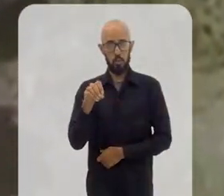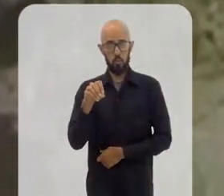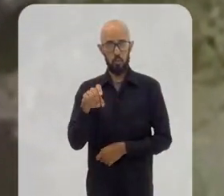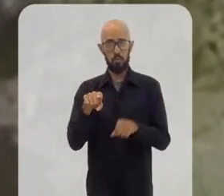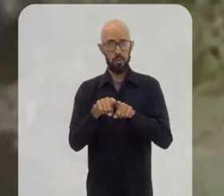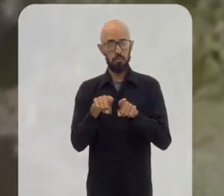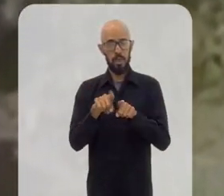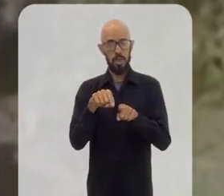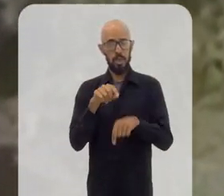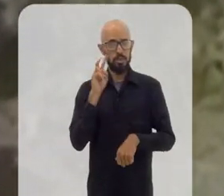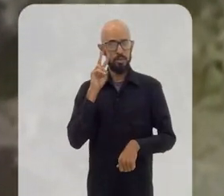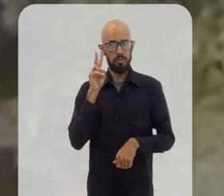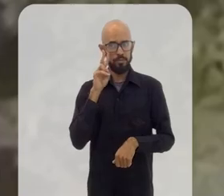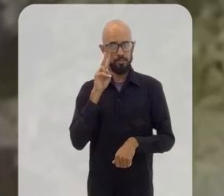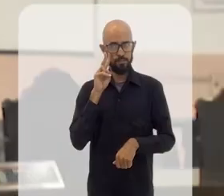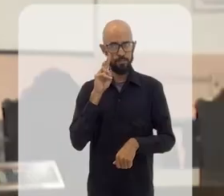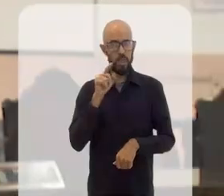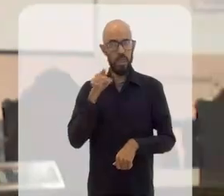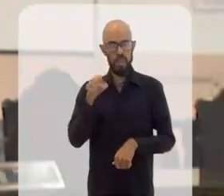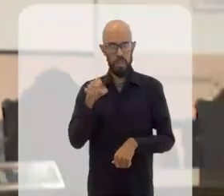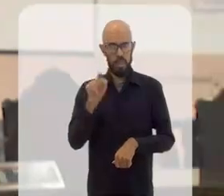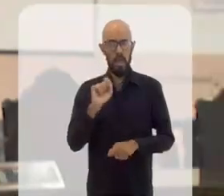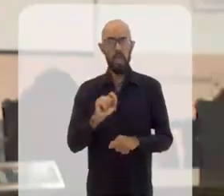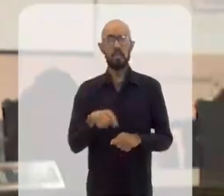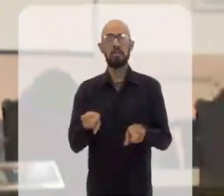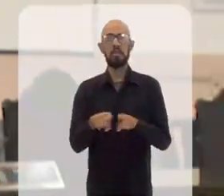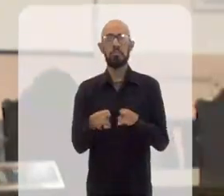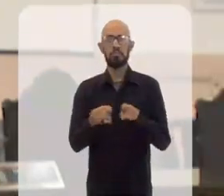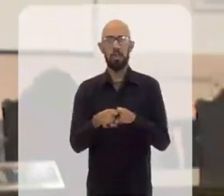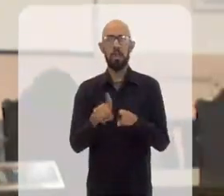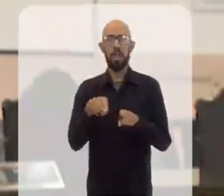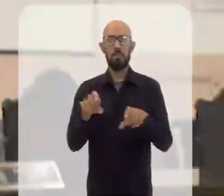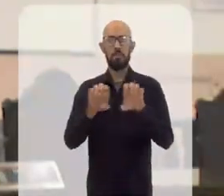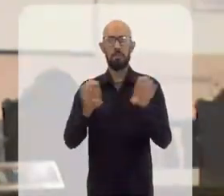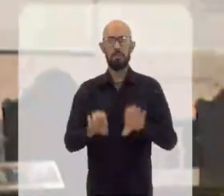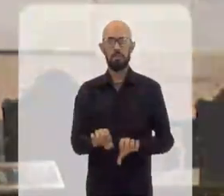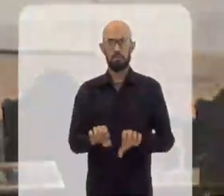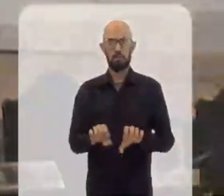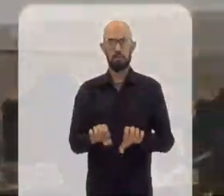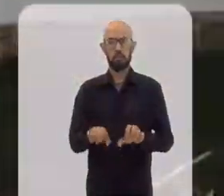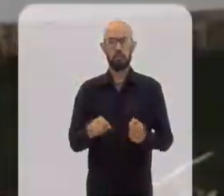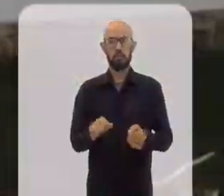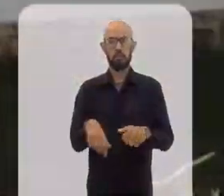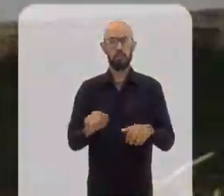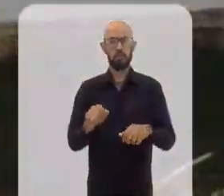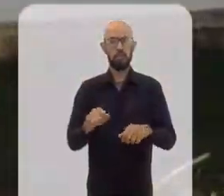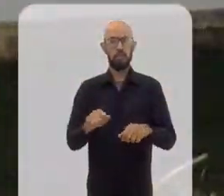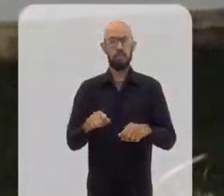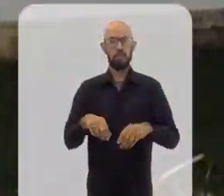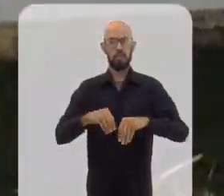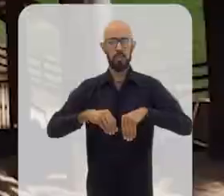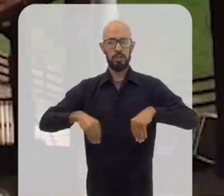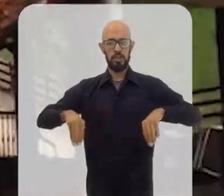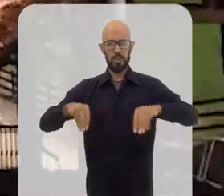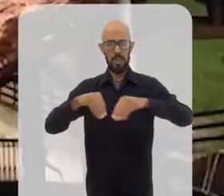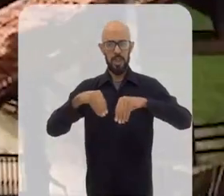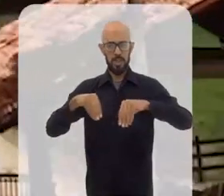também faz parte dessa história. Olha, a fazenda Salgada é mais uma dessa estrutura de